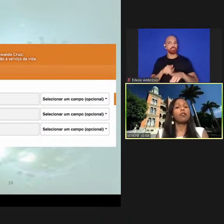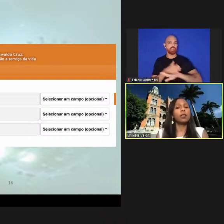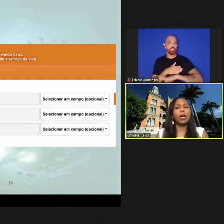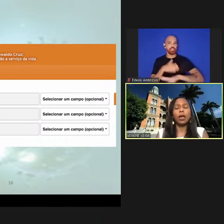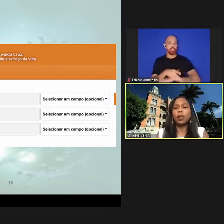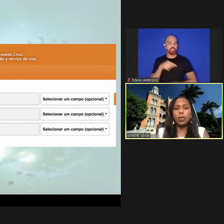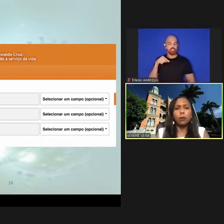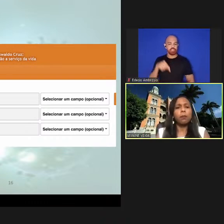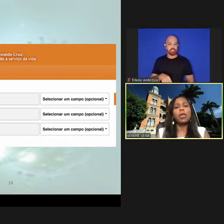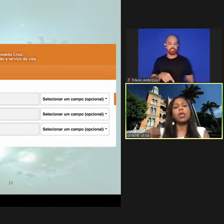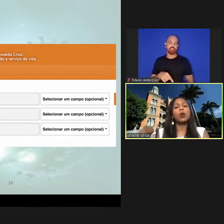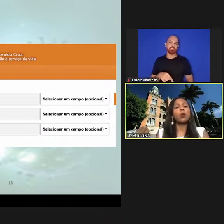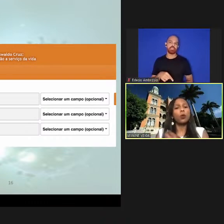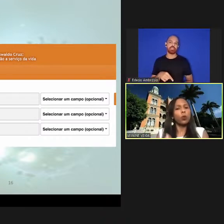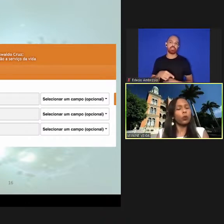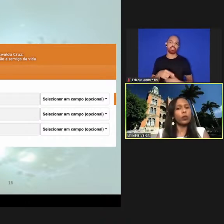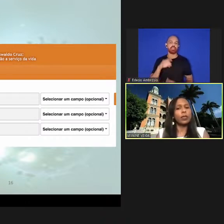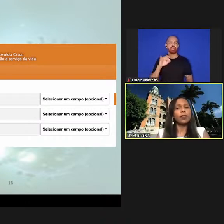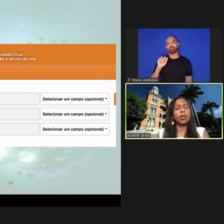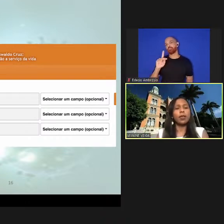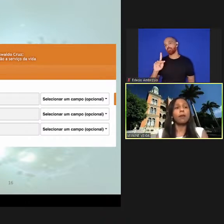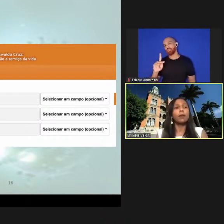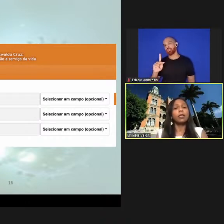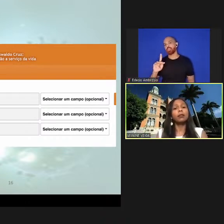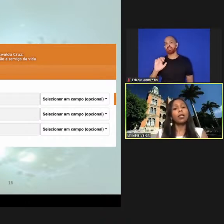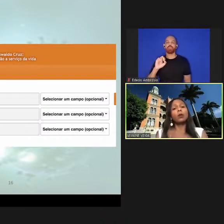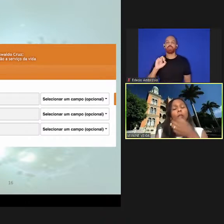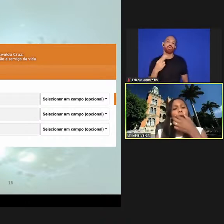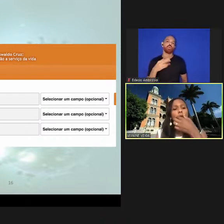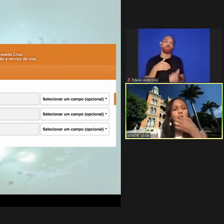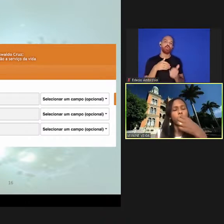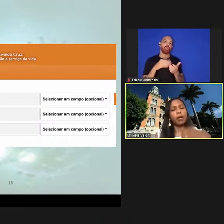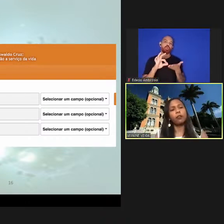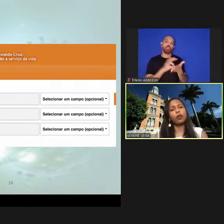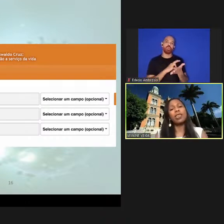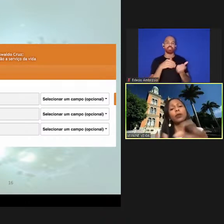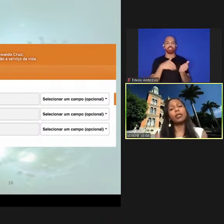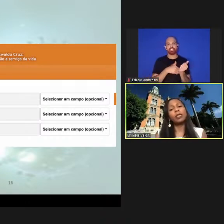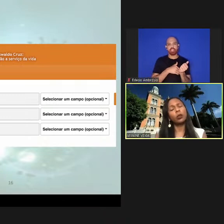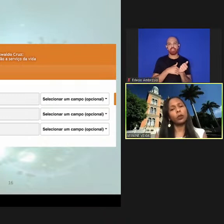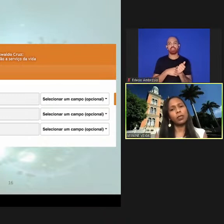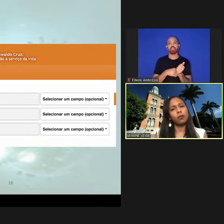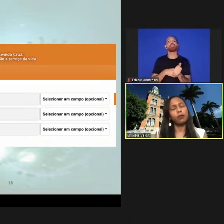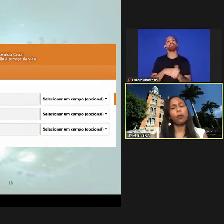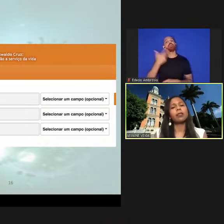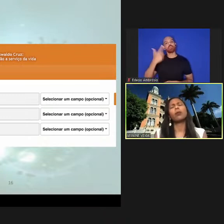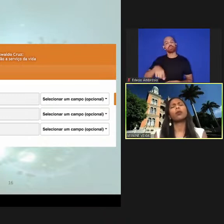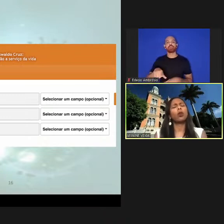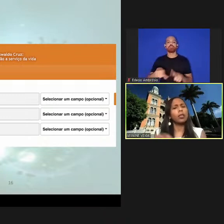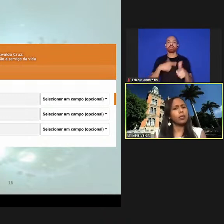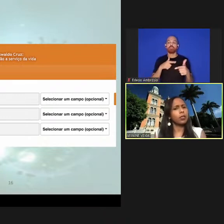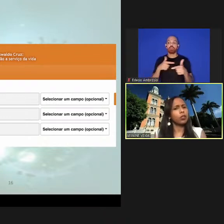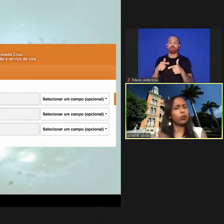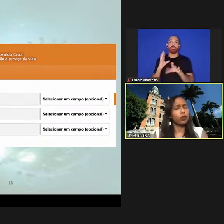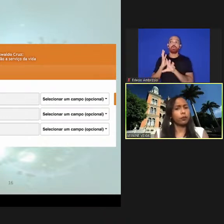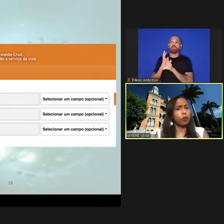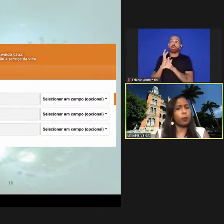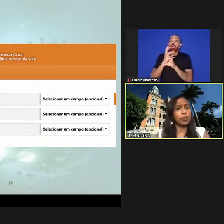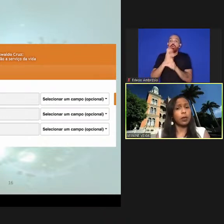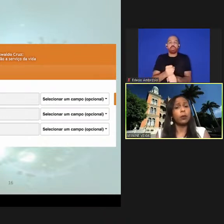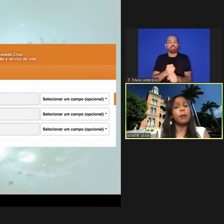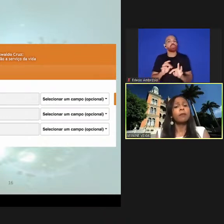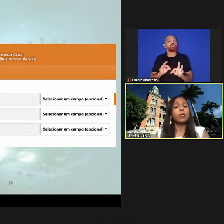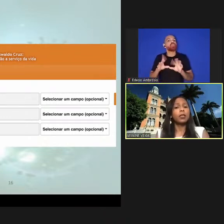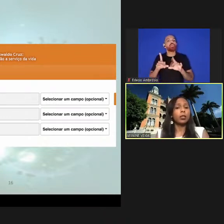via IP ou com login e senha então um outro trabalho foi reunir toda essa informação todas essas fontes de